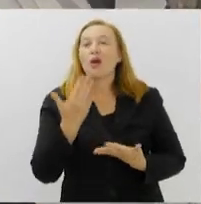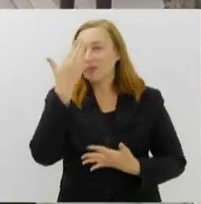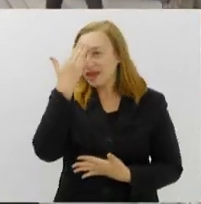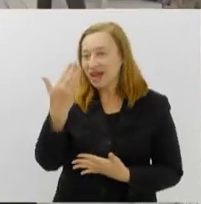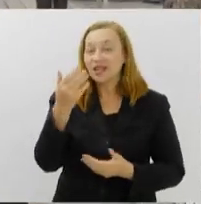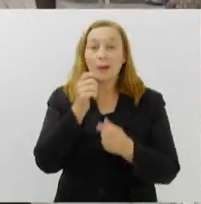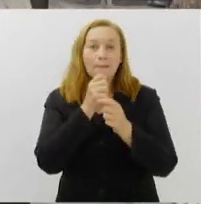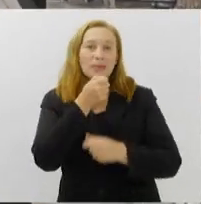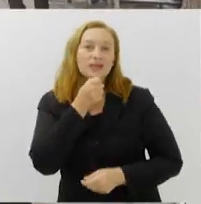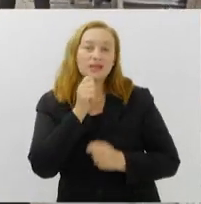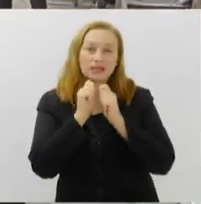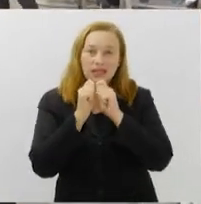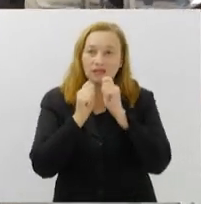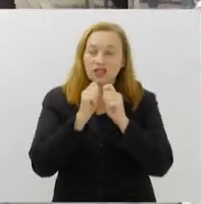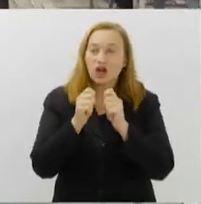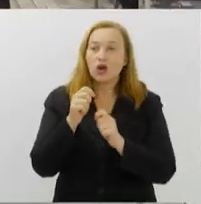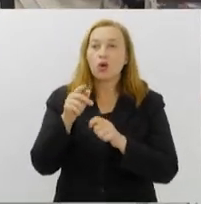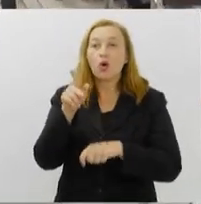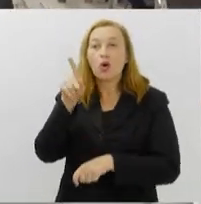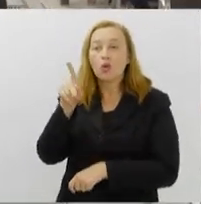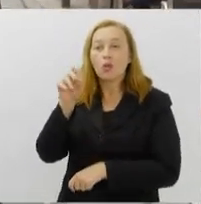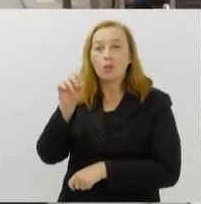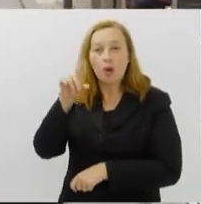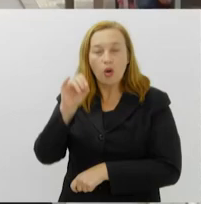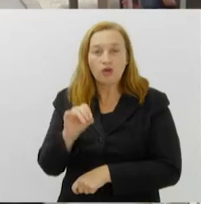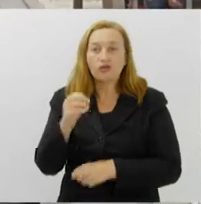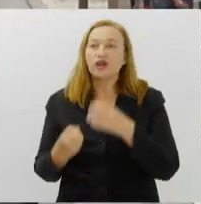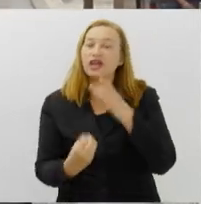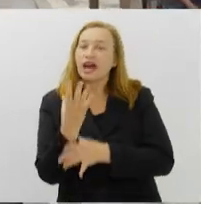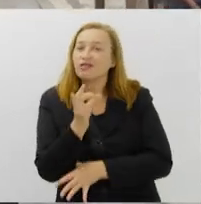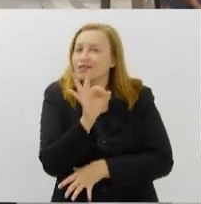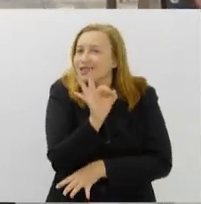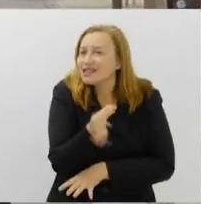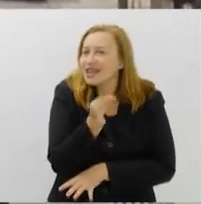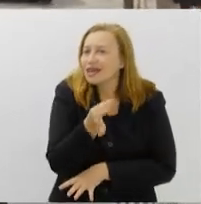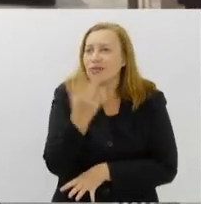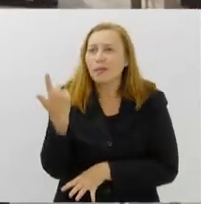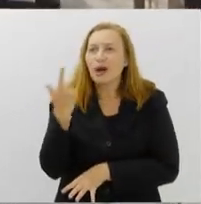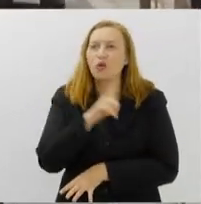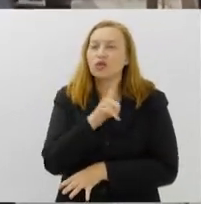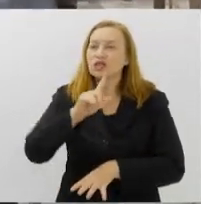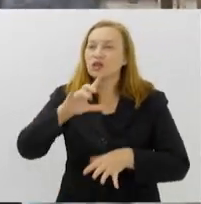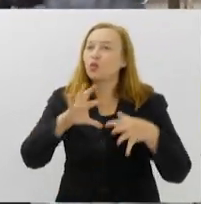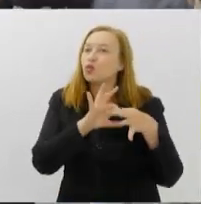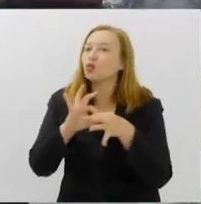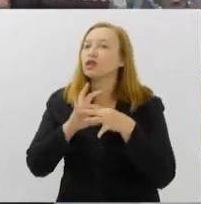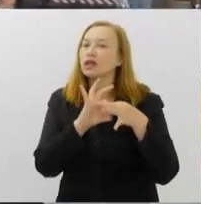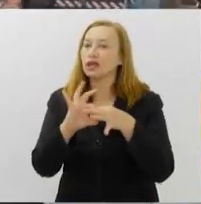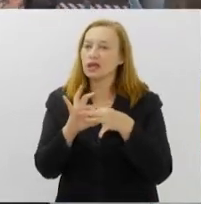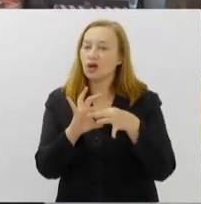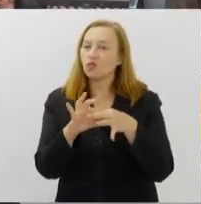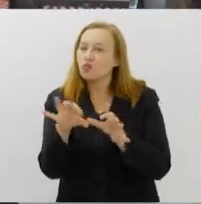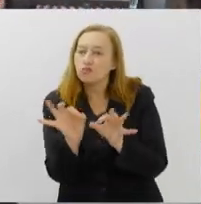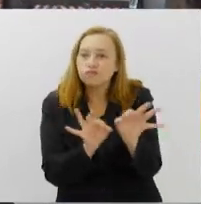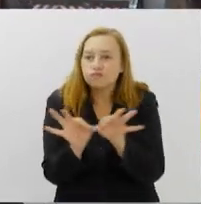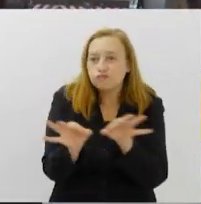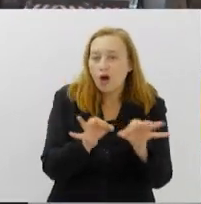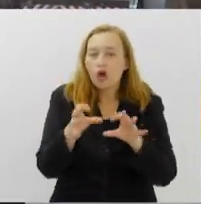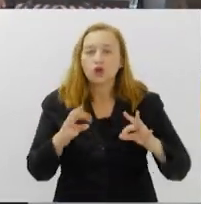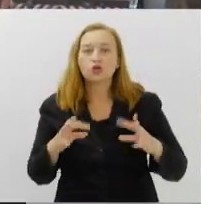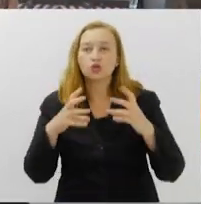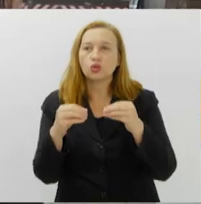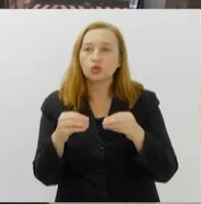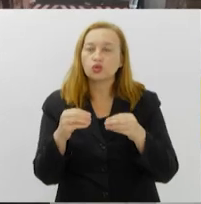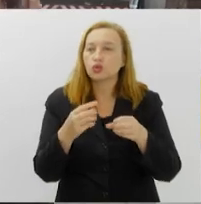entrevista. Bom, o Polo foi criado justamente para a gente conseguir unir e organizar todos os